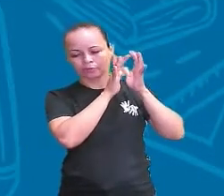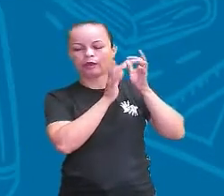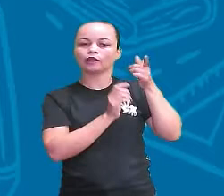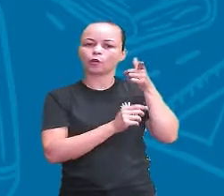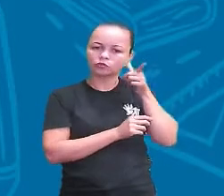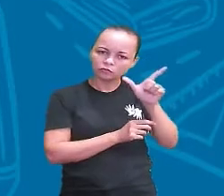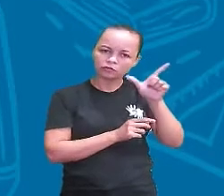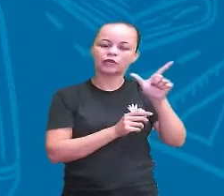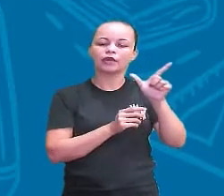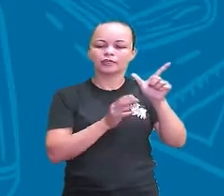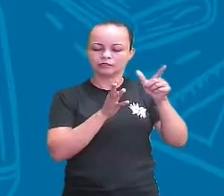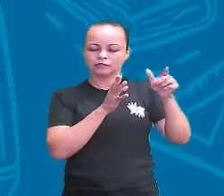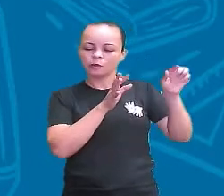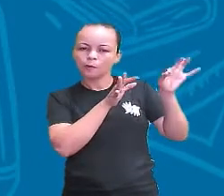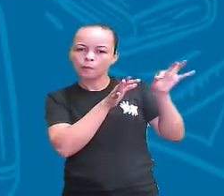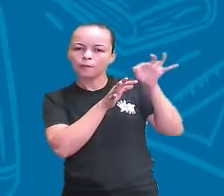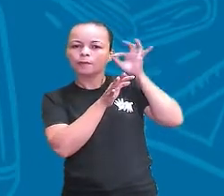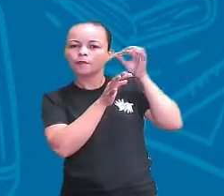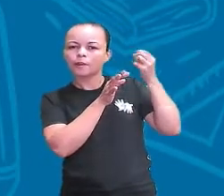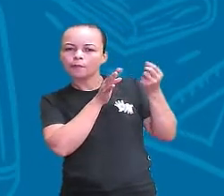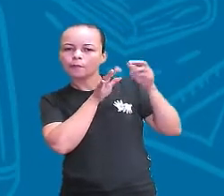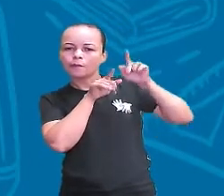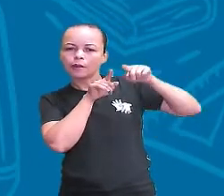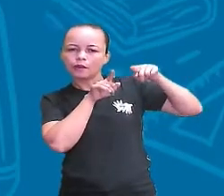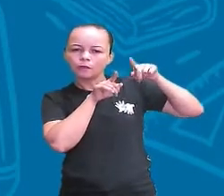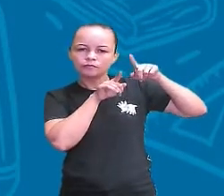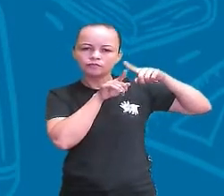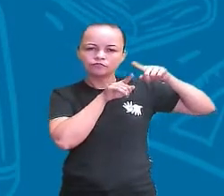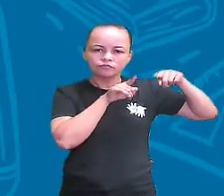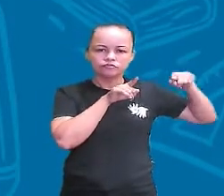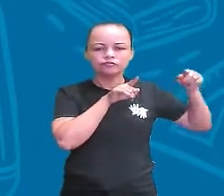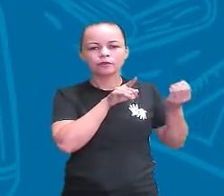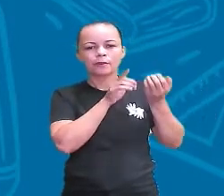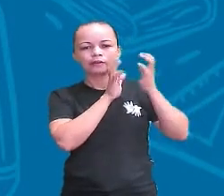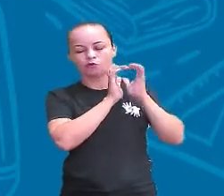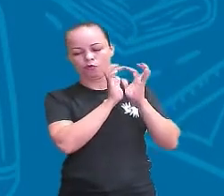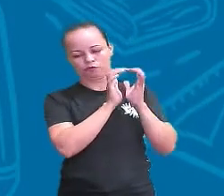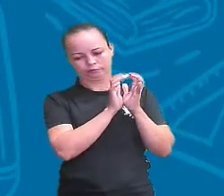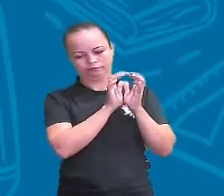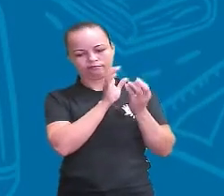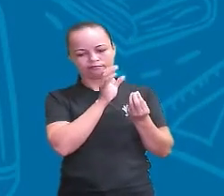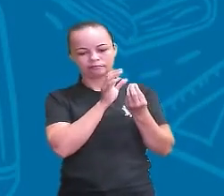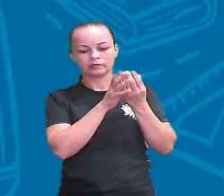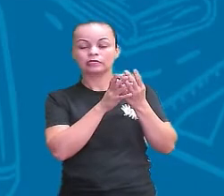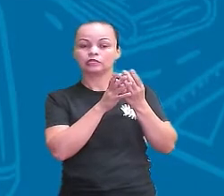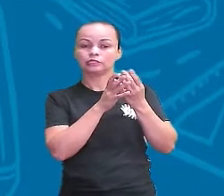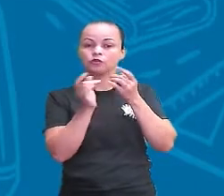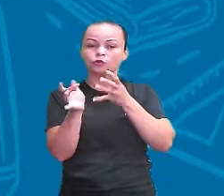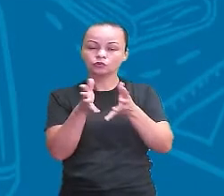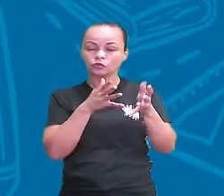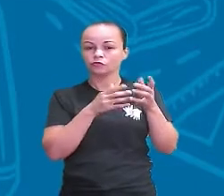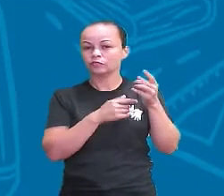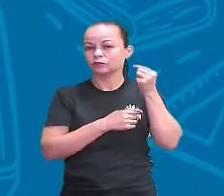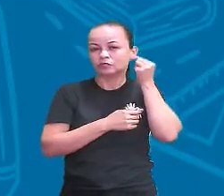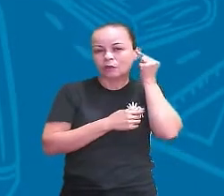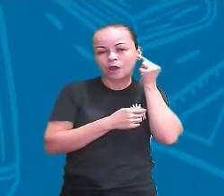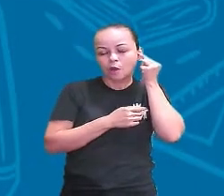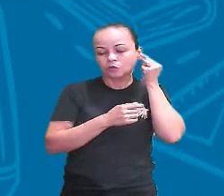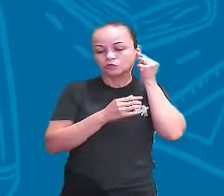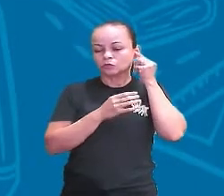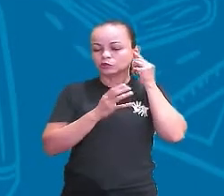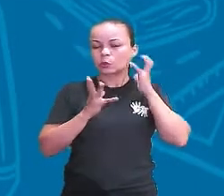for mandada a mensagem corretamente pro nosso cérebro. E os ouvidos são autolimpantes. Vocês sabem o que é isso?